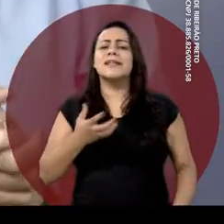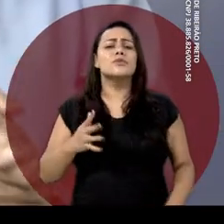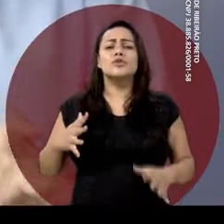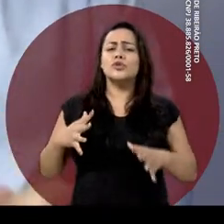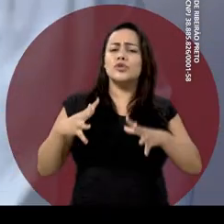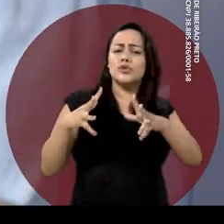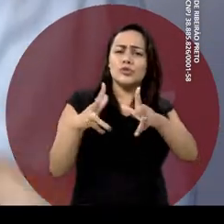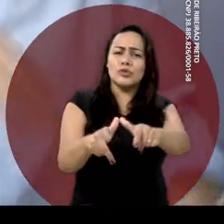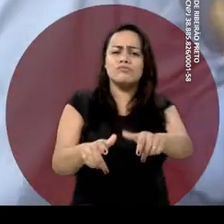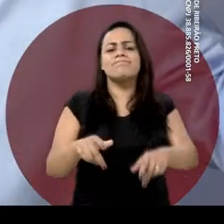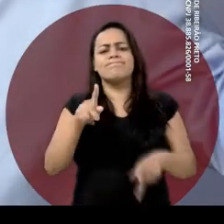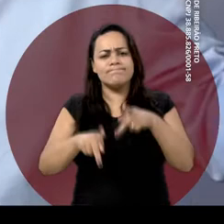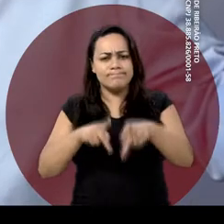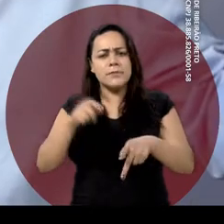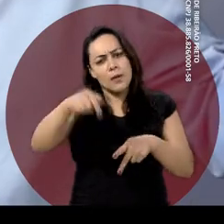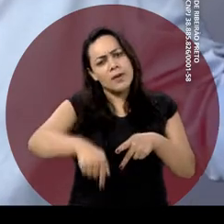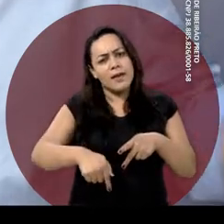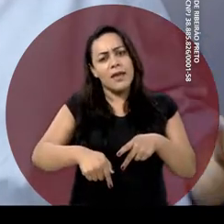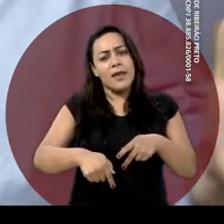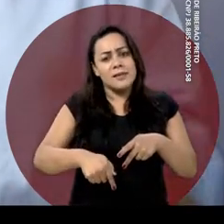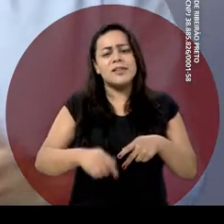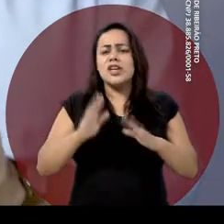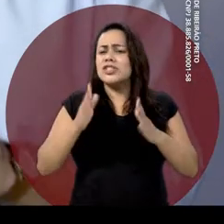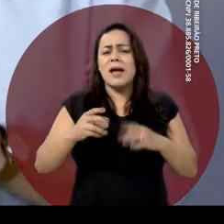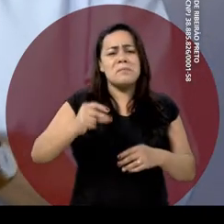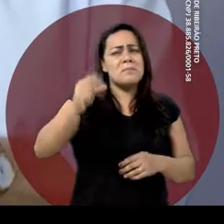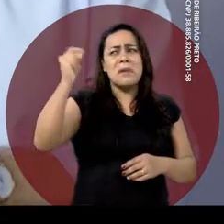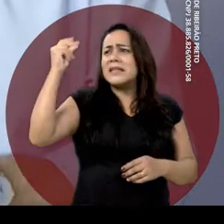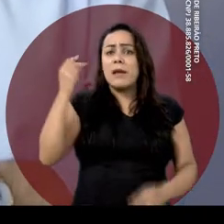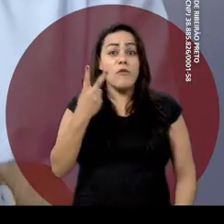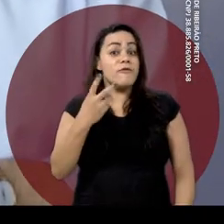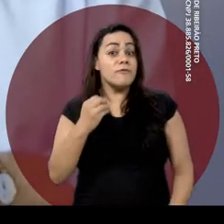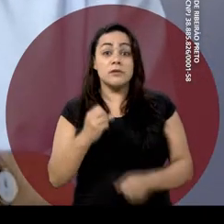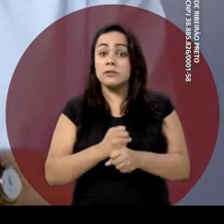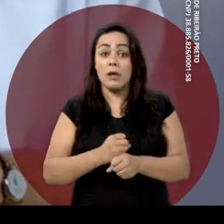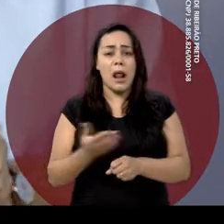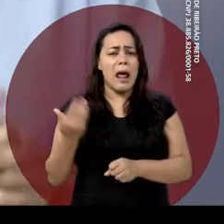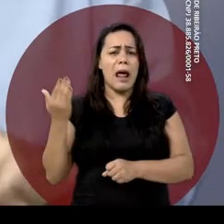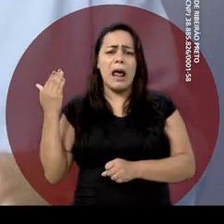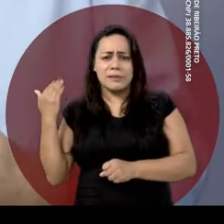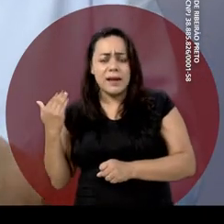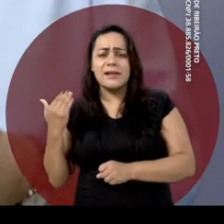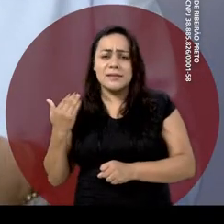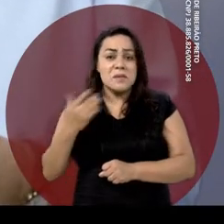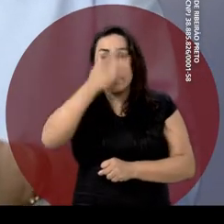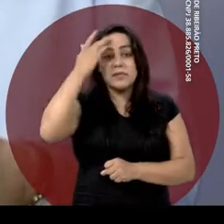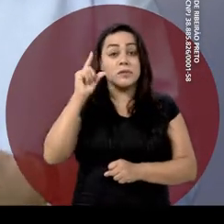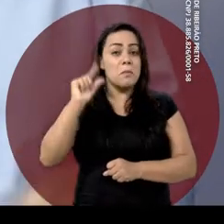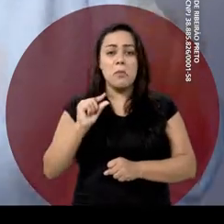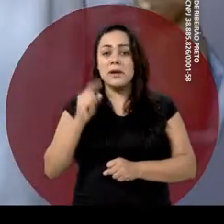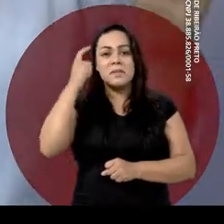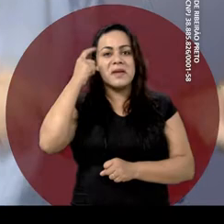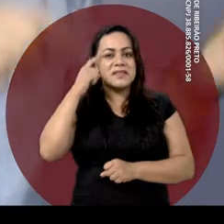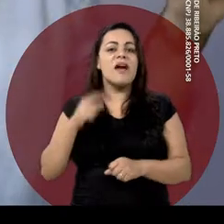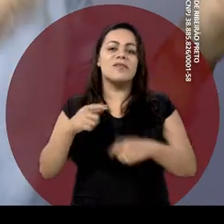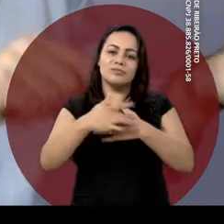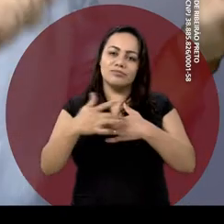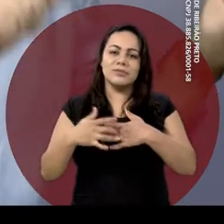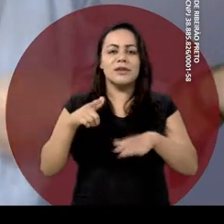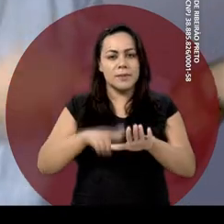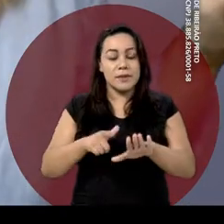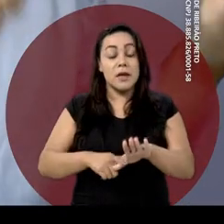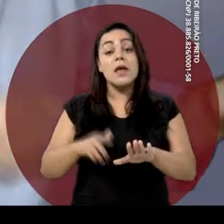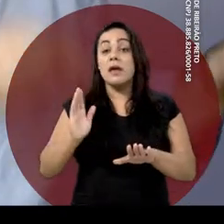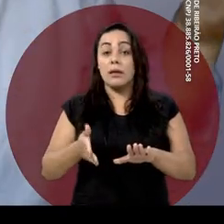população de Ribeirão Preto há duas décadas, quando pouca gente sequer falava no indispensável teste do pezinho. Vamos